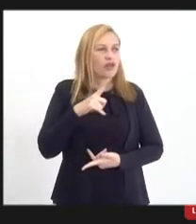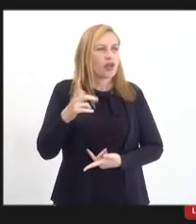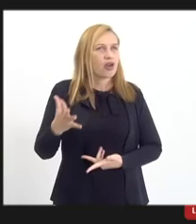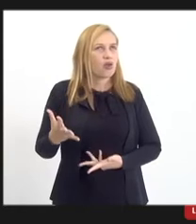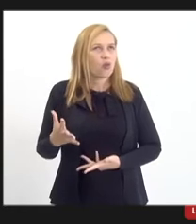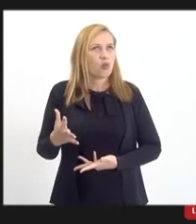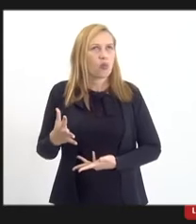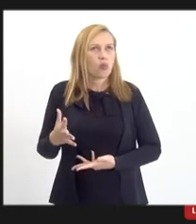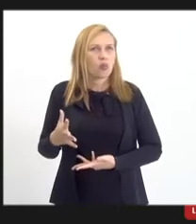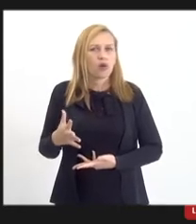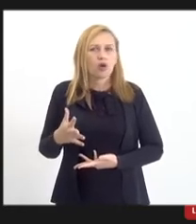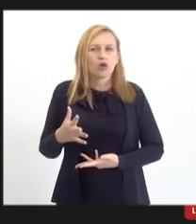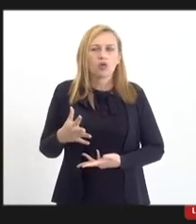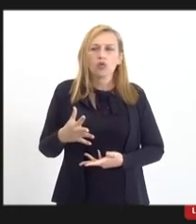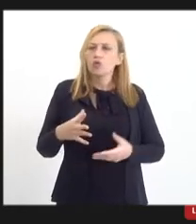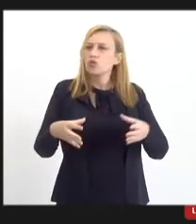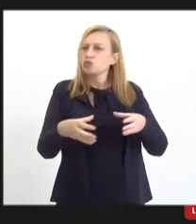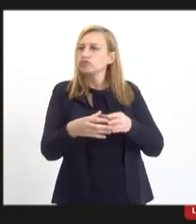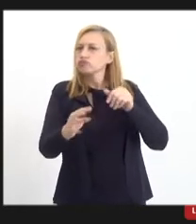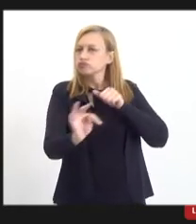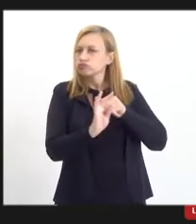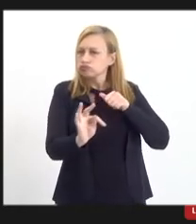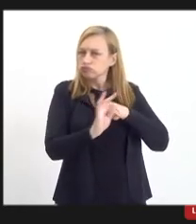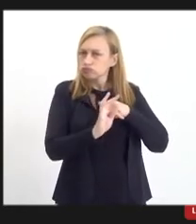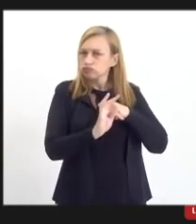um corpo técnico também bastante